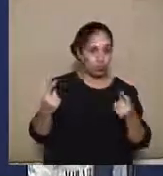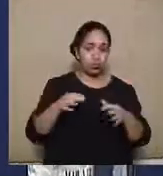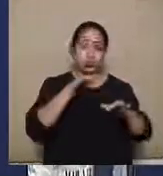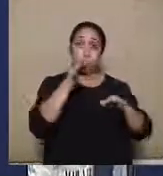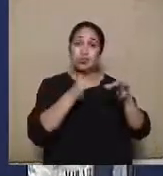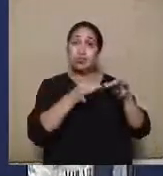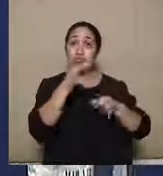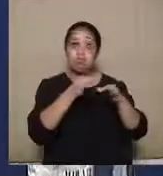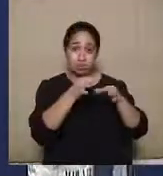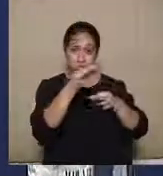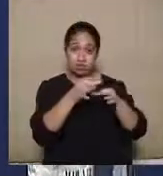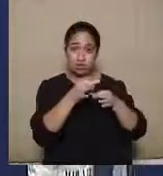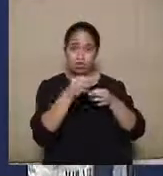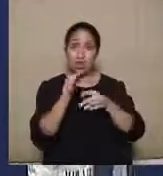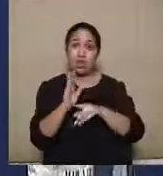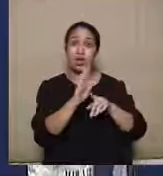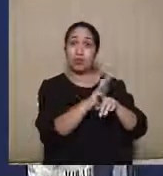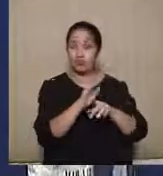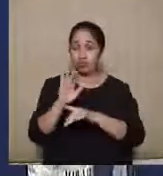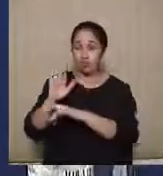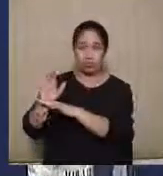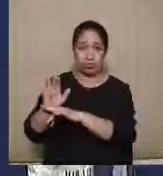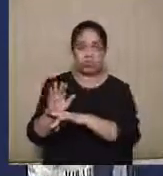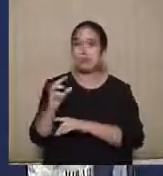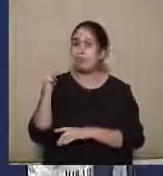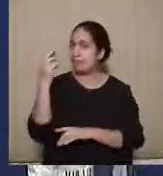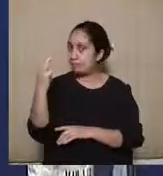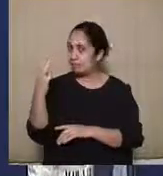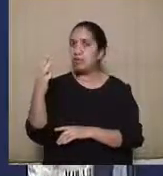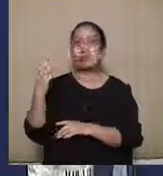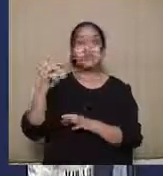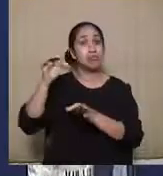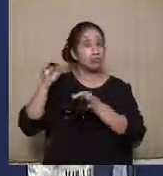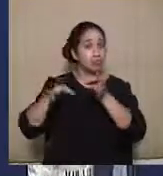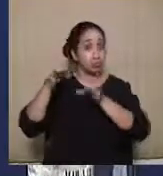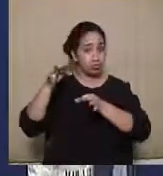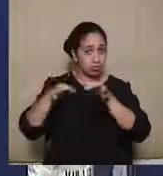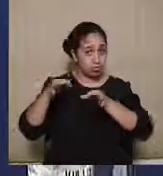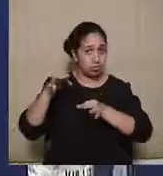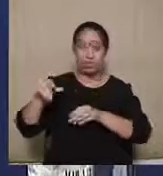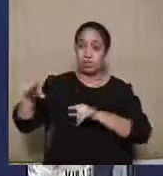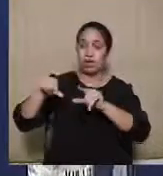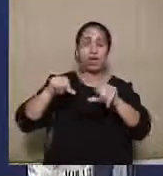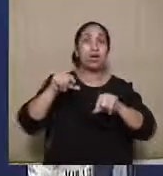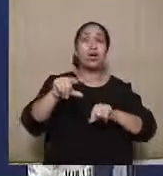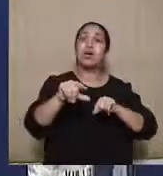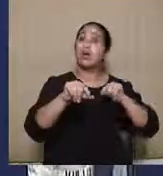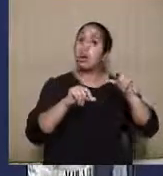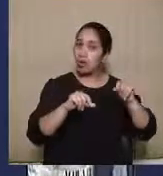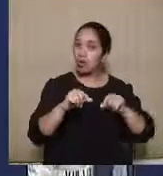auxiliares da propaganda, que são três juízes que são escolhidos para